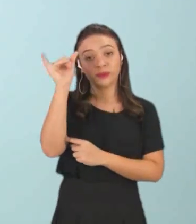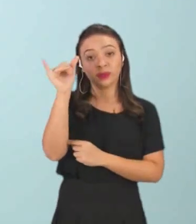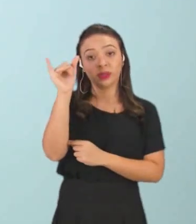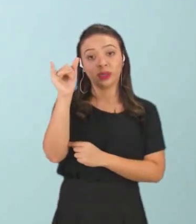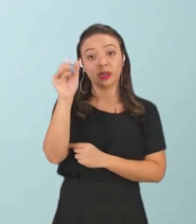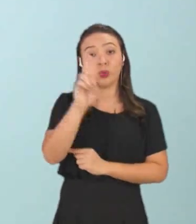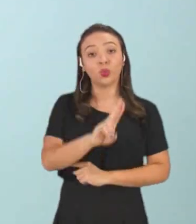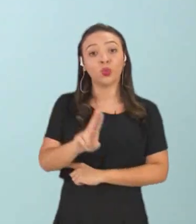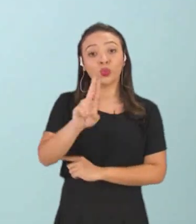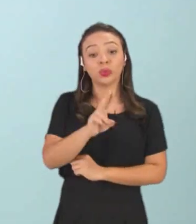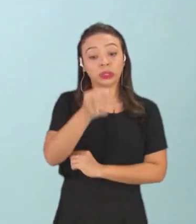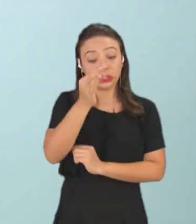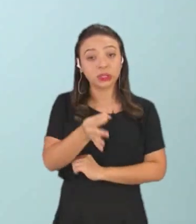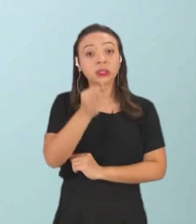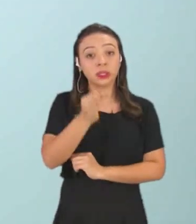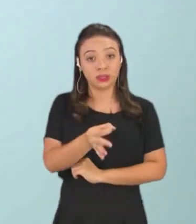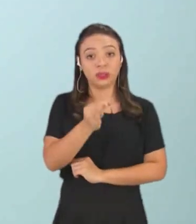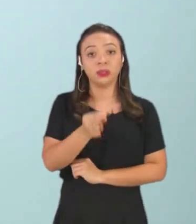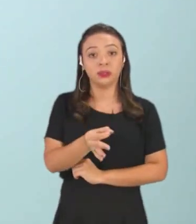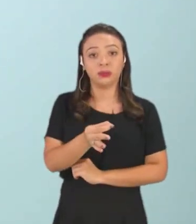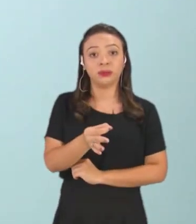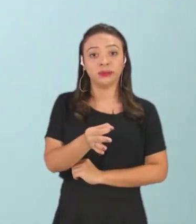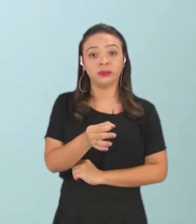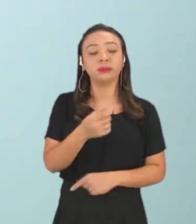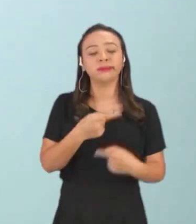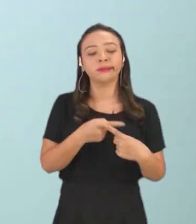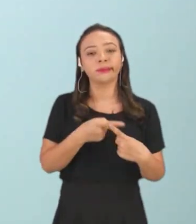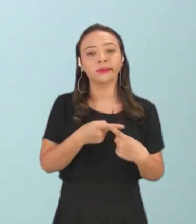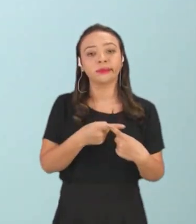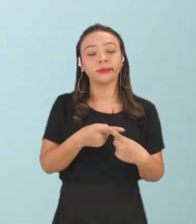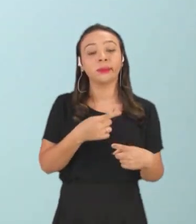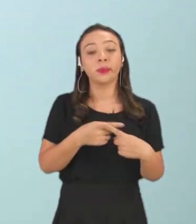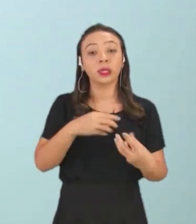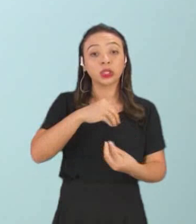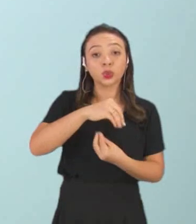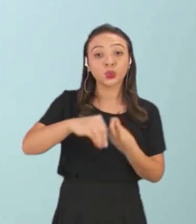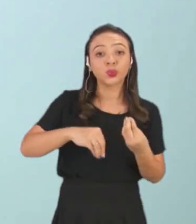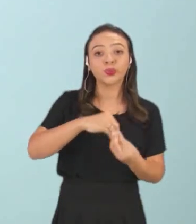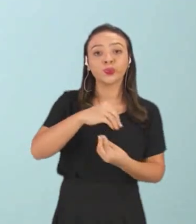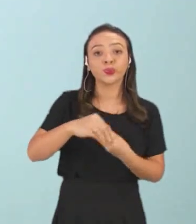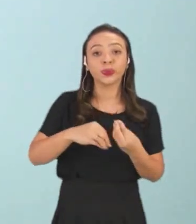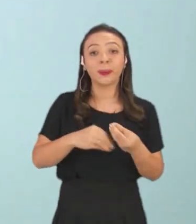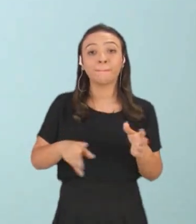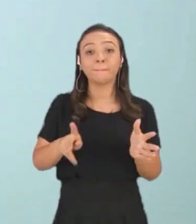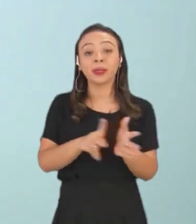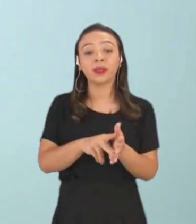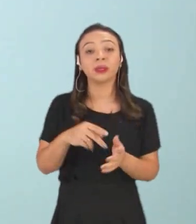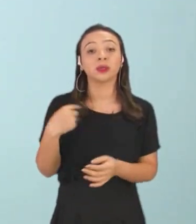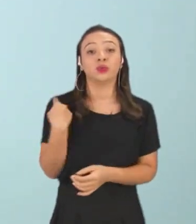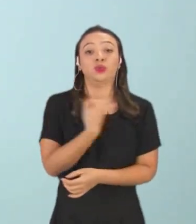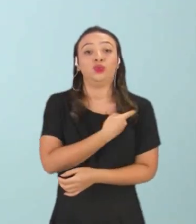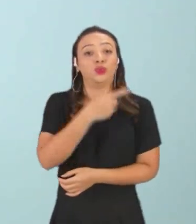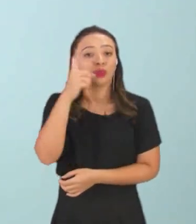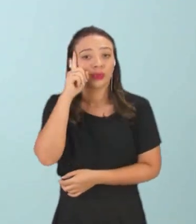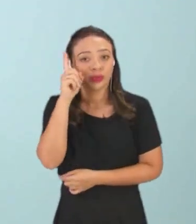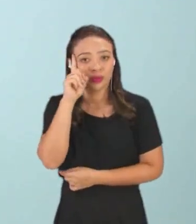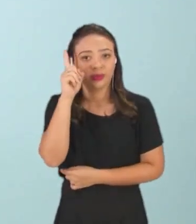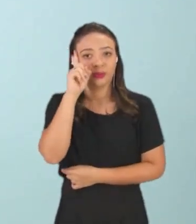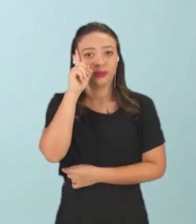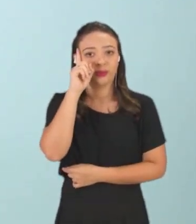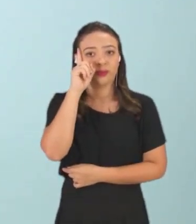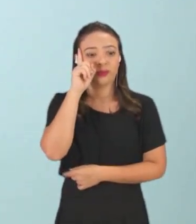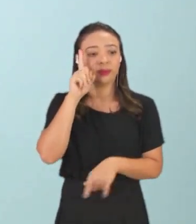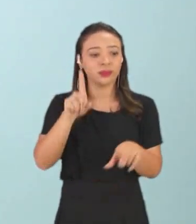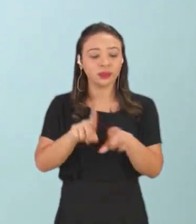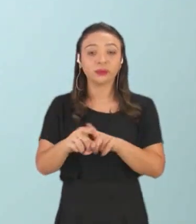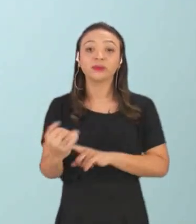manipulação correta que você precisa ter com eles, por quê? As substâncias, elas fazem parte do nosso cotidiano, e elas são